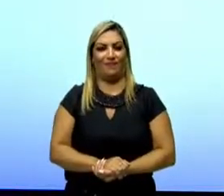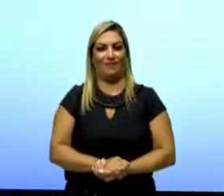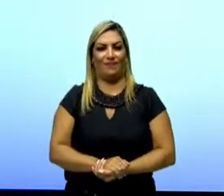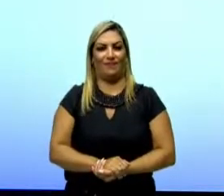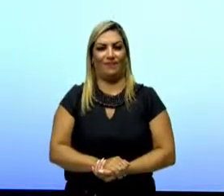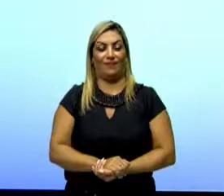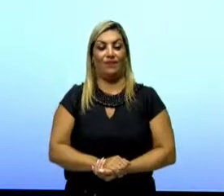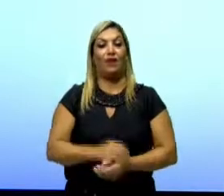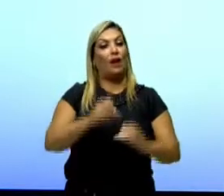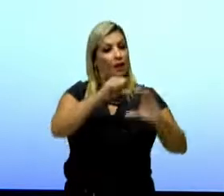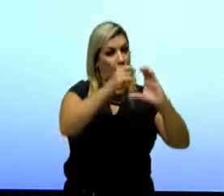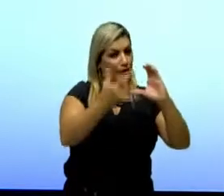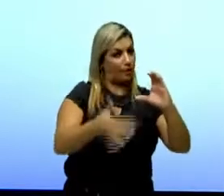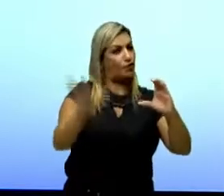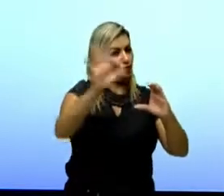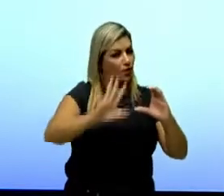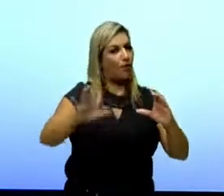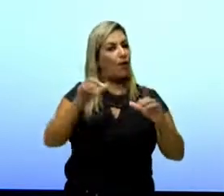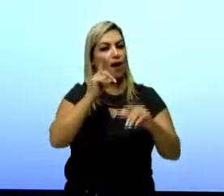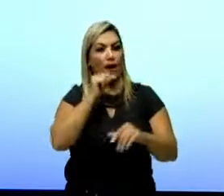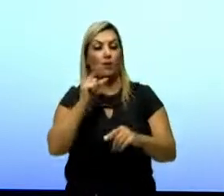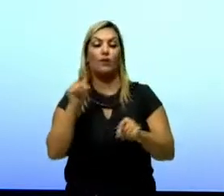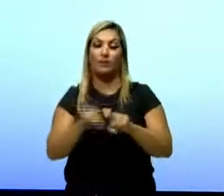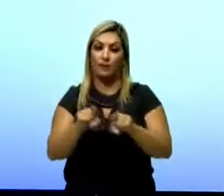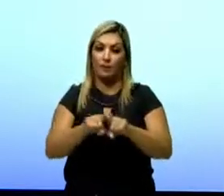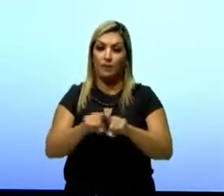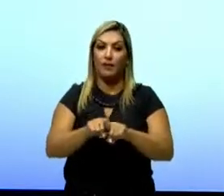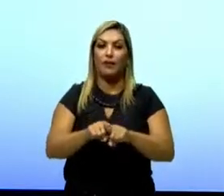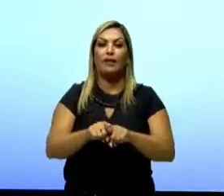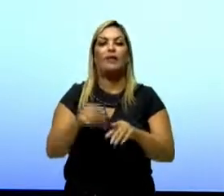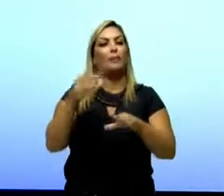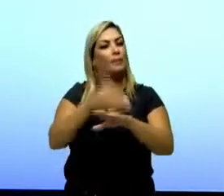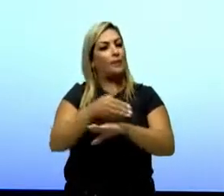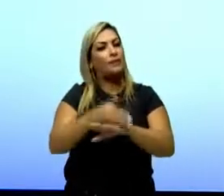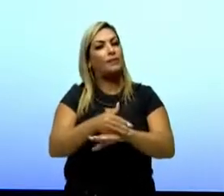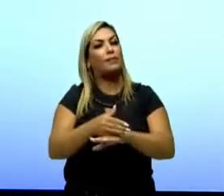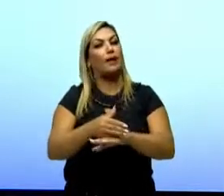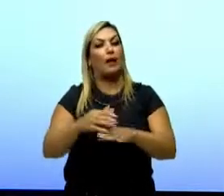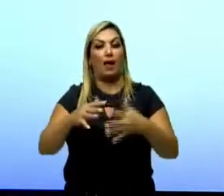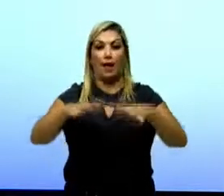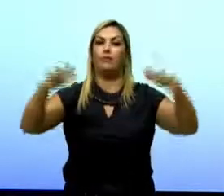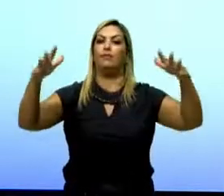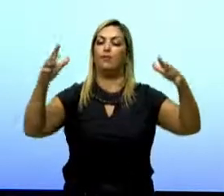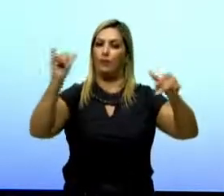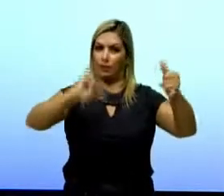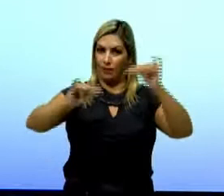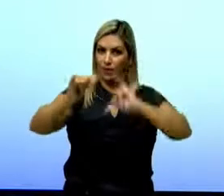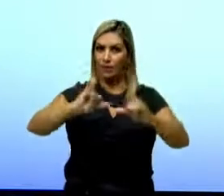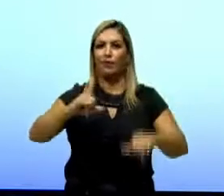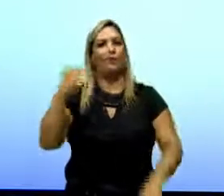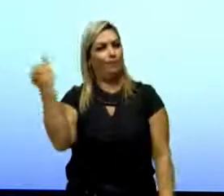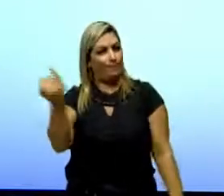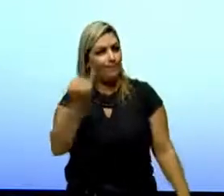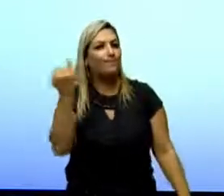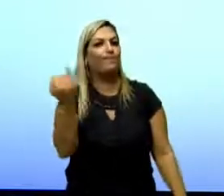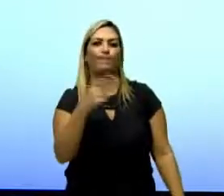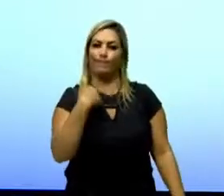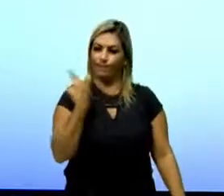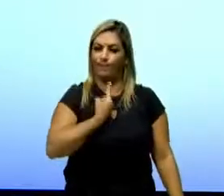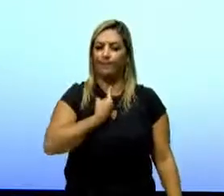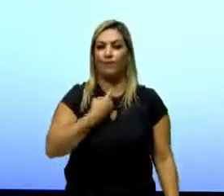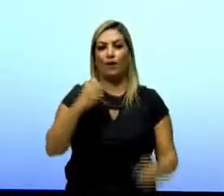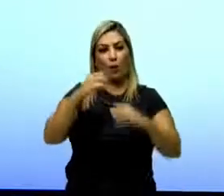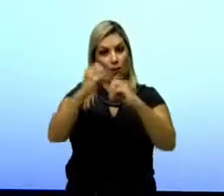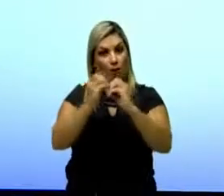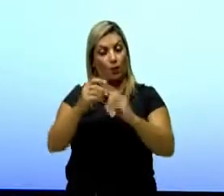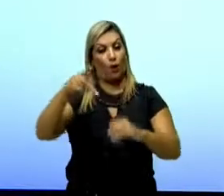Ainda mais características gerais sobre a água, ela participa de reações químicas, por isso ela é imprescindível para nós. É uma